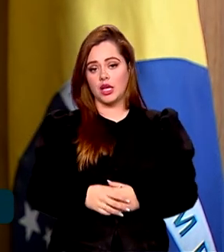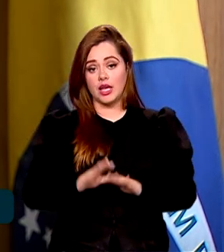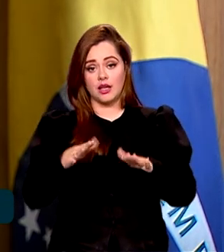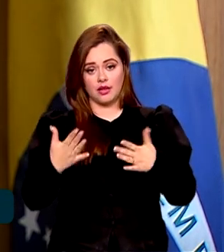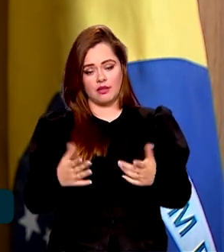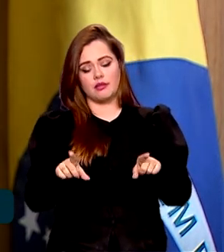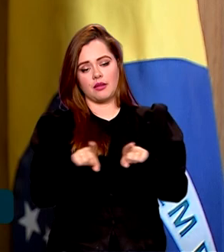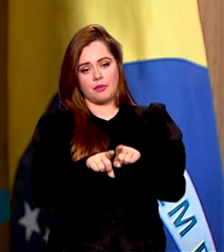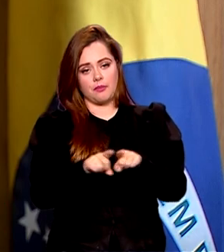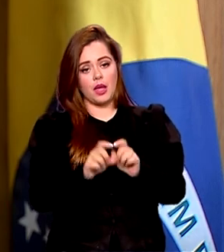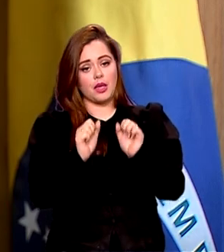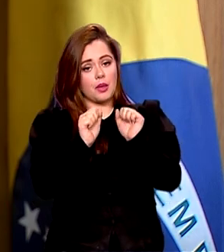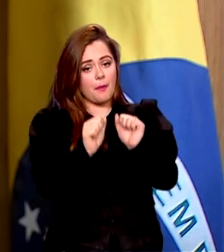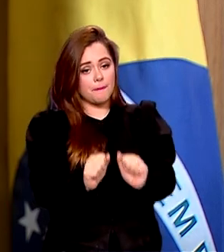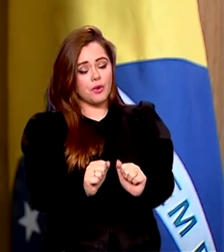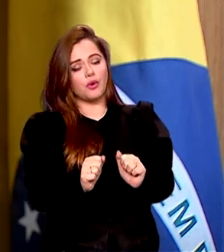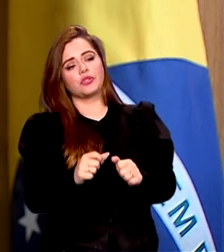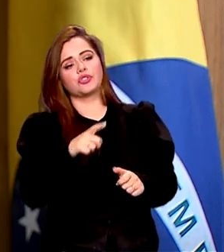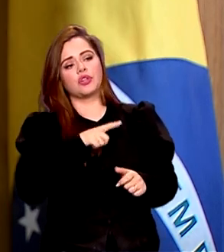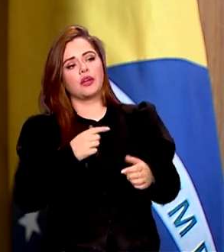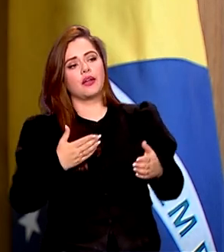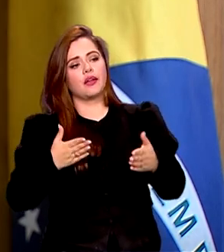com o aval, estar no consignado, com uma taxa de juros muito menor.